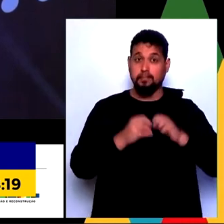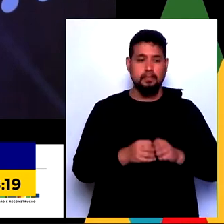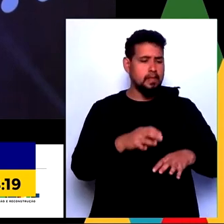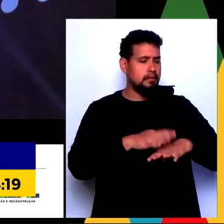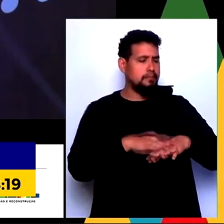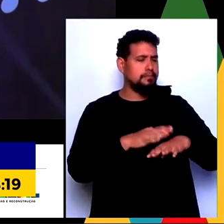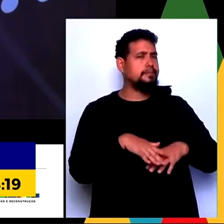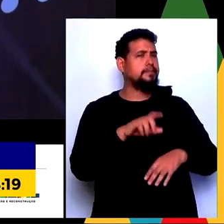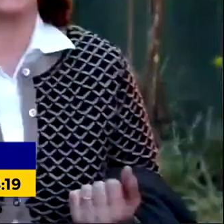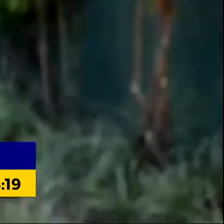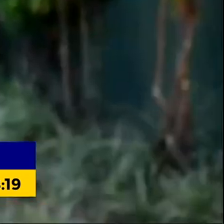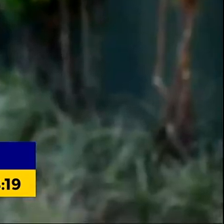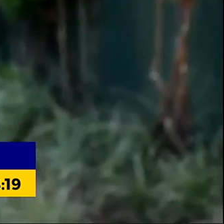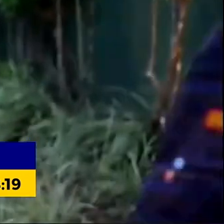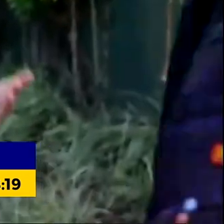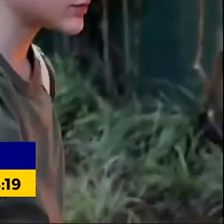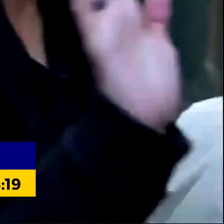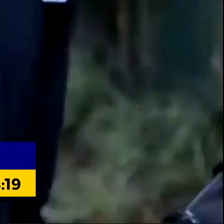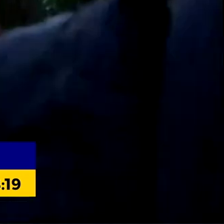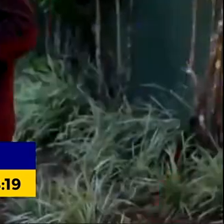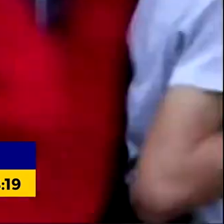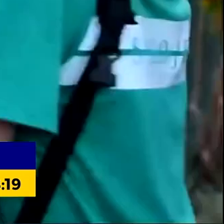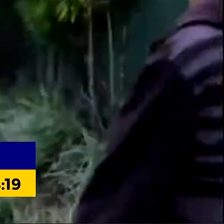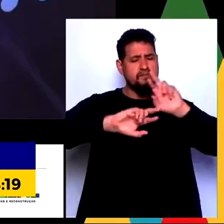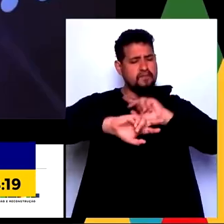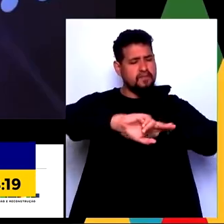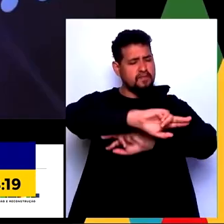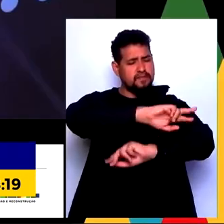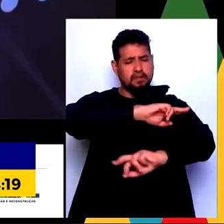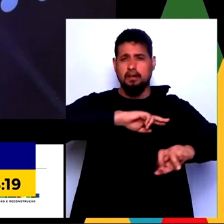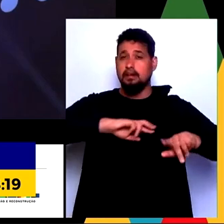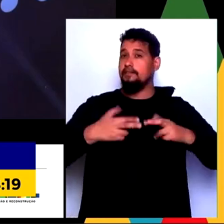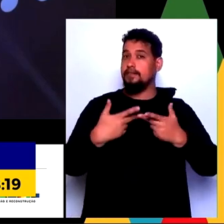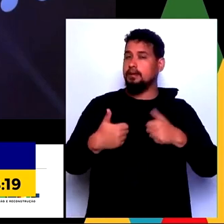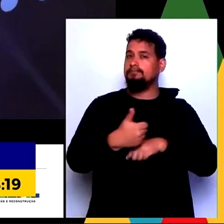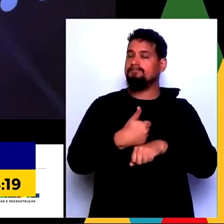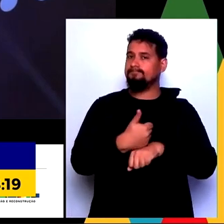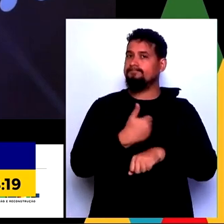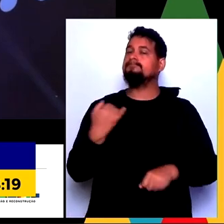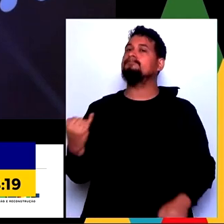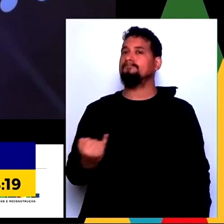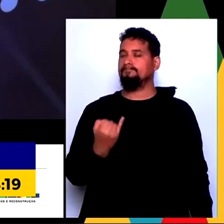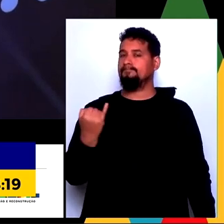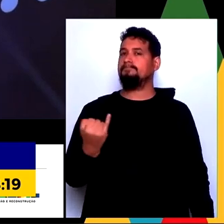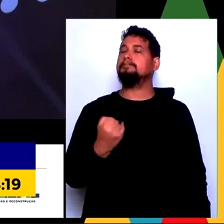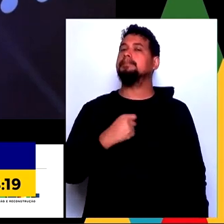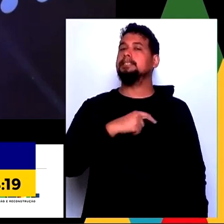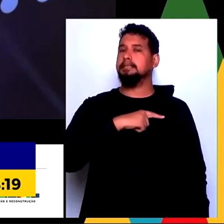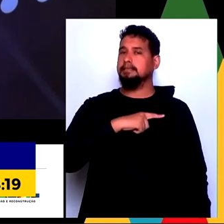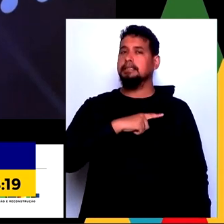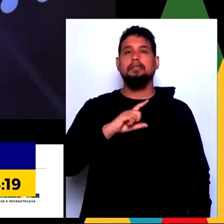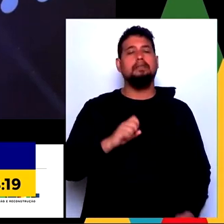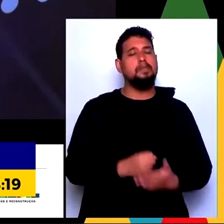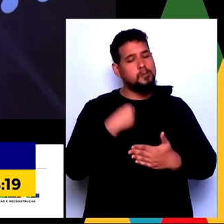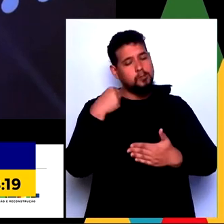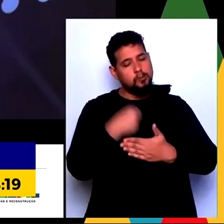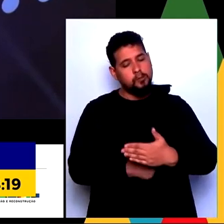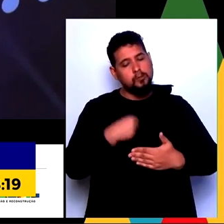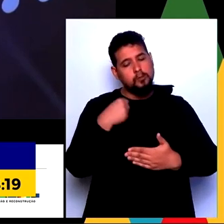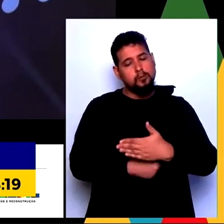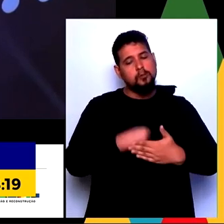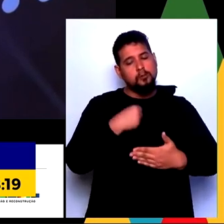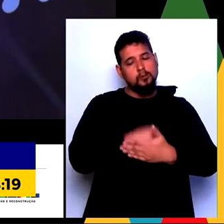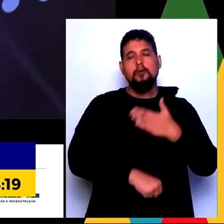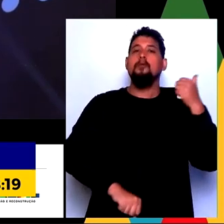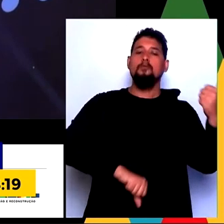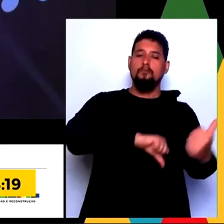é base para muitas ciências. Essas profissões são importantes para que a gente possa enfrentar o desafio da transformação